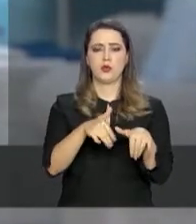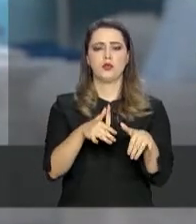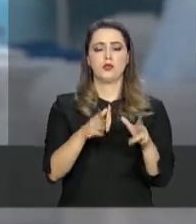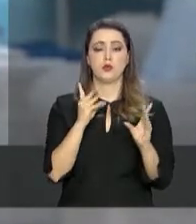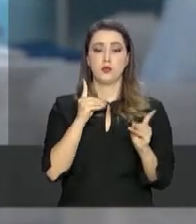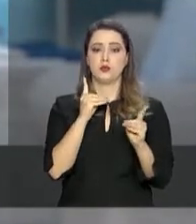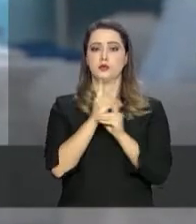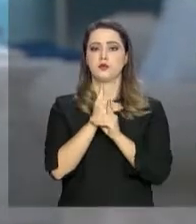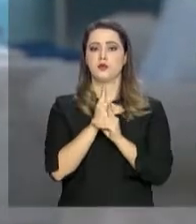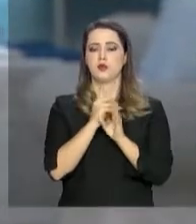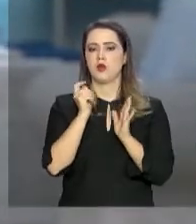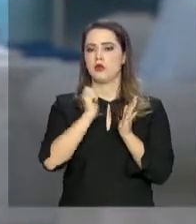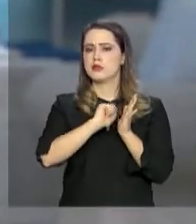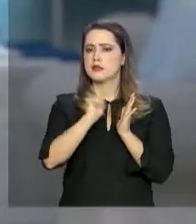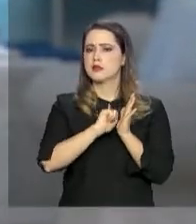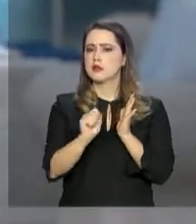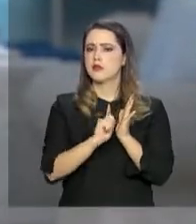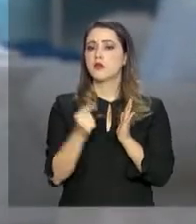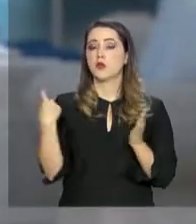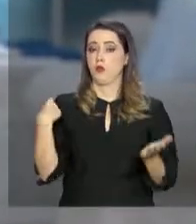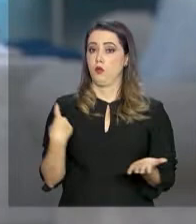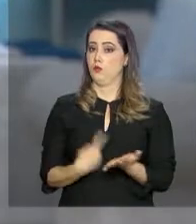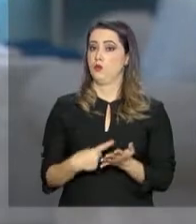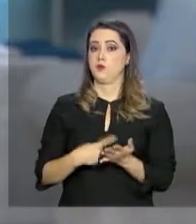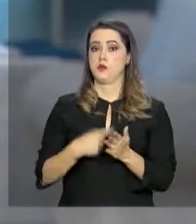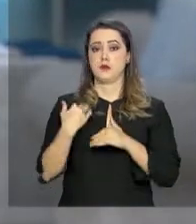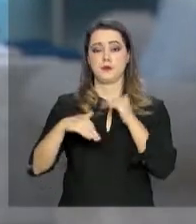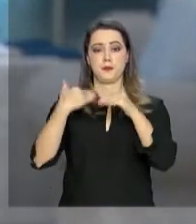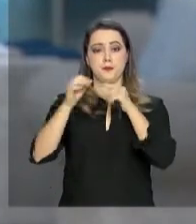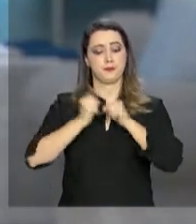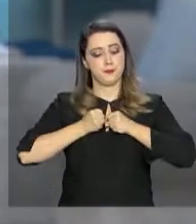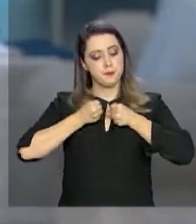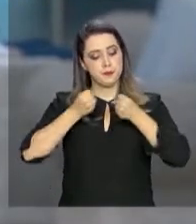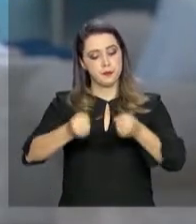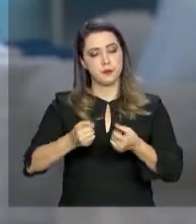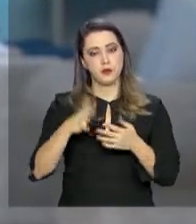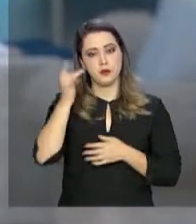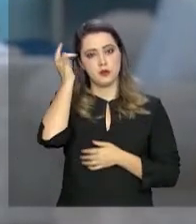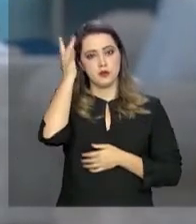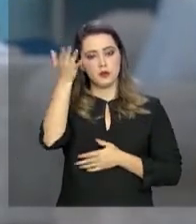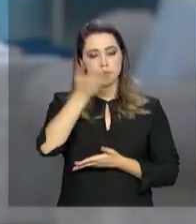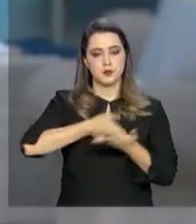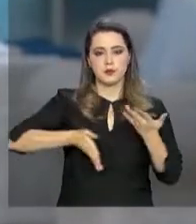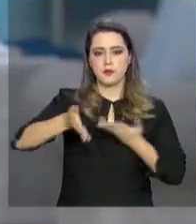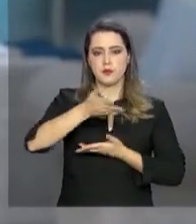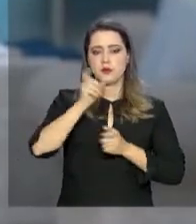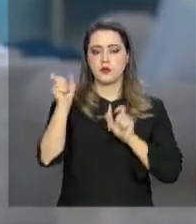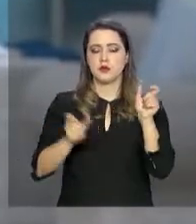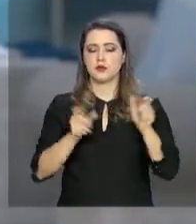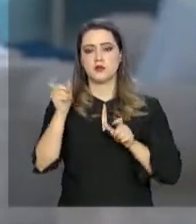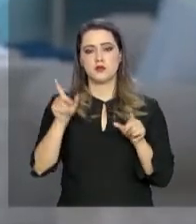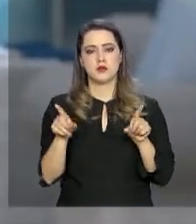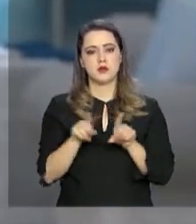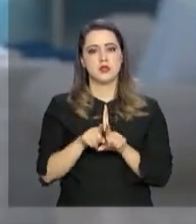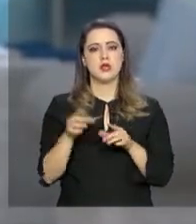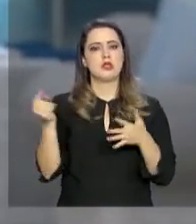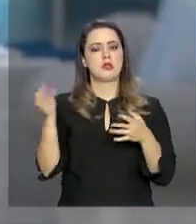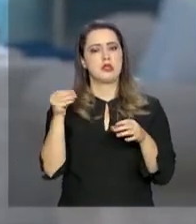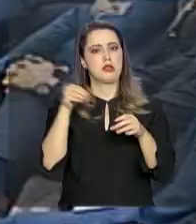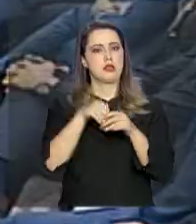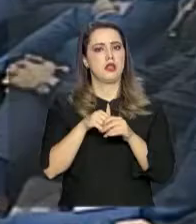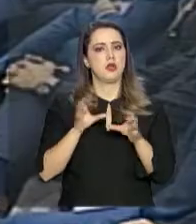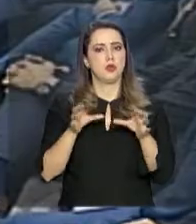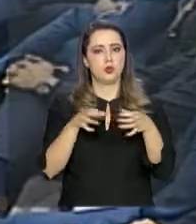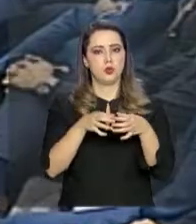encontro. No texto, a comunidade se compromete a aumentar os esforços para facilitar a circulação das pessoas entre os países do